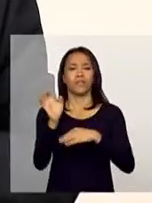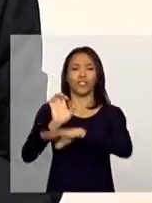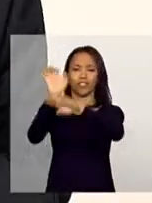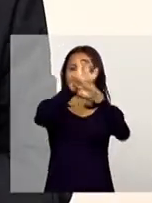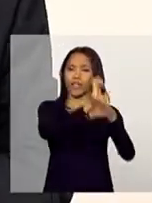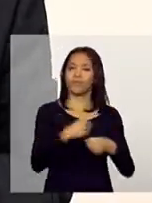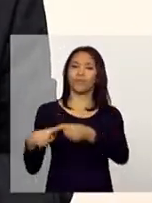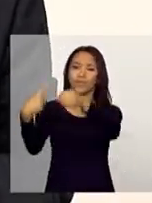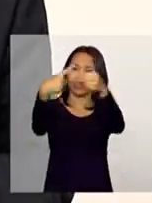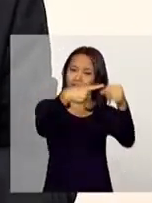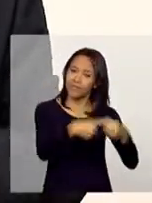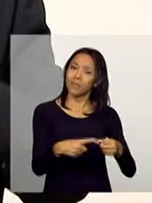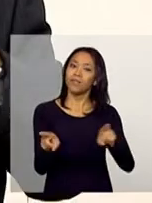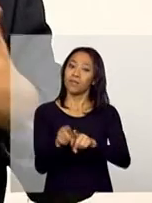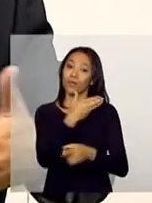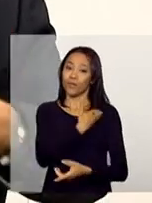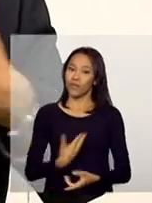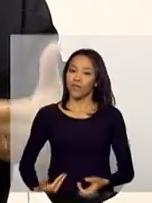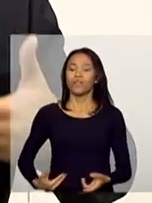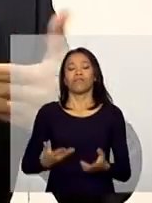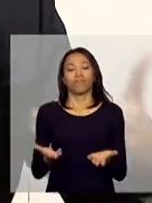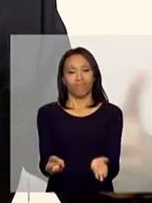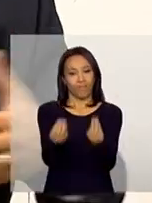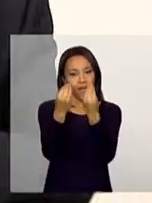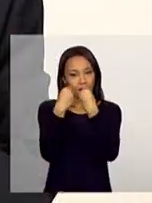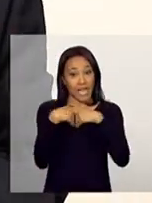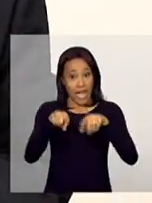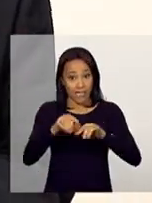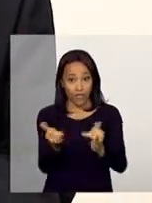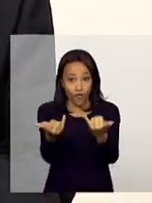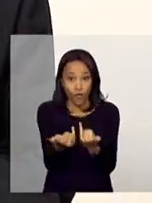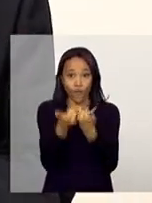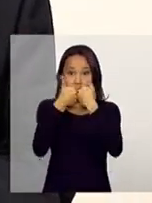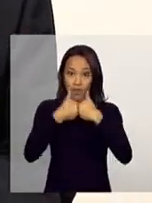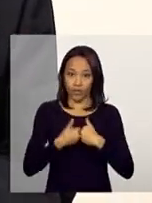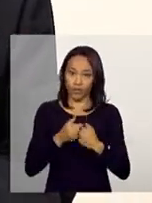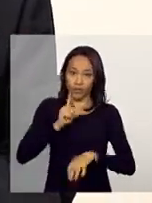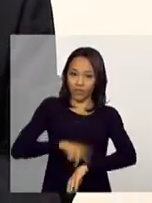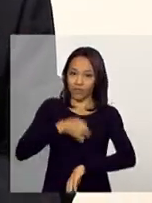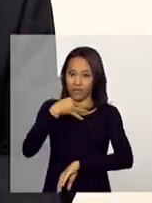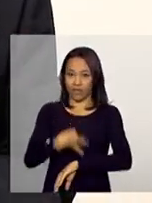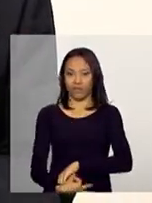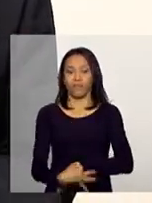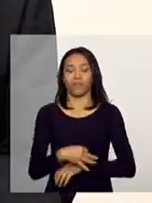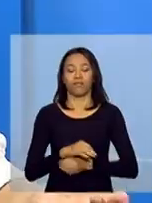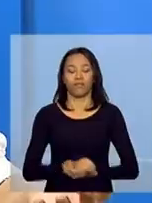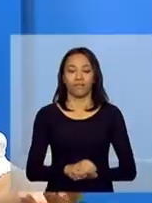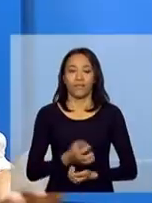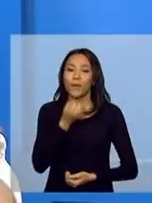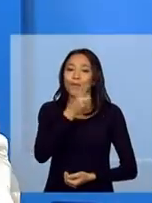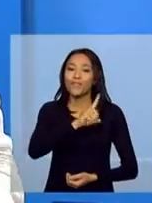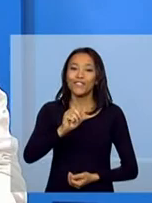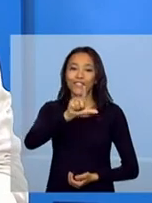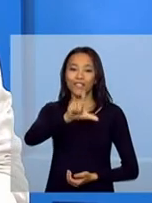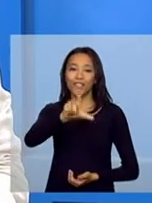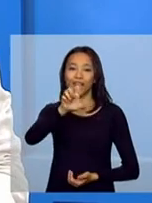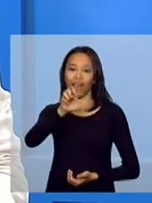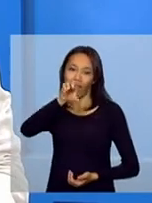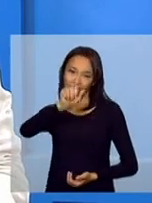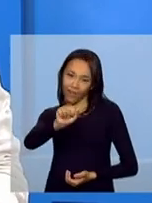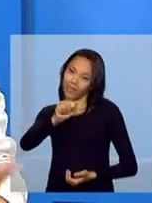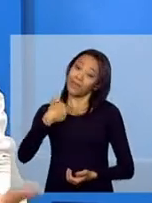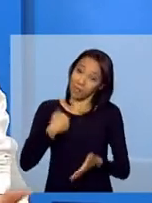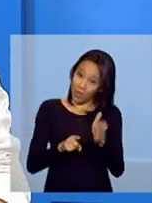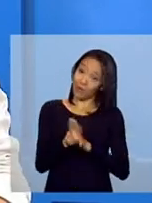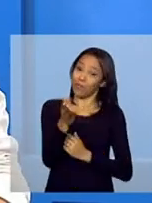atuando regularmente para a devolução dessas informações nos prazos pré-estabelecidos. Leia, bom dia para você. Então, a pergunta vai para